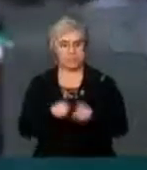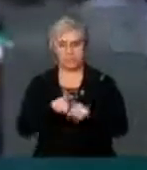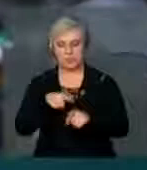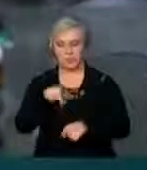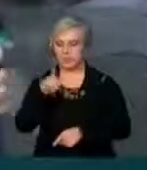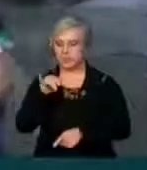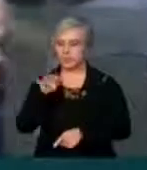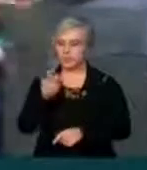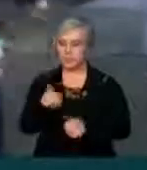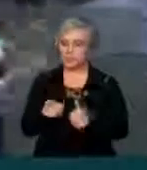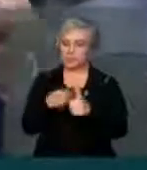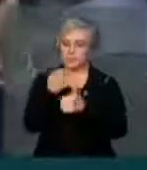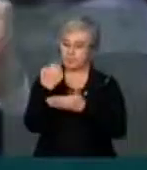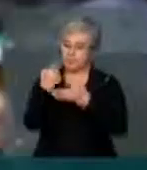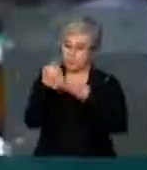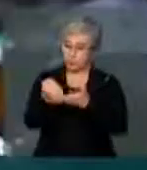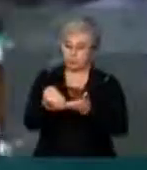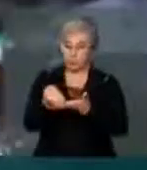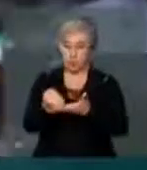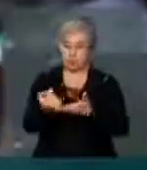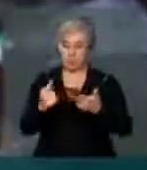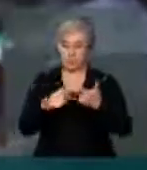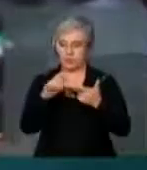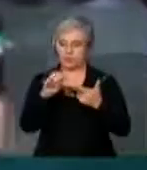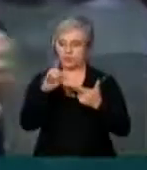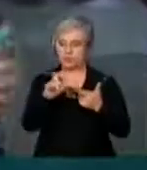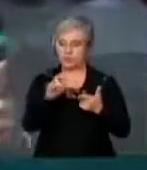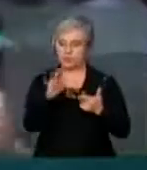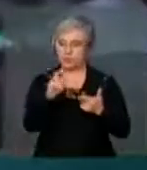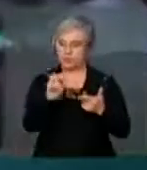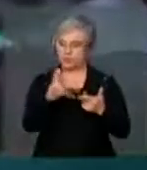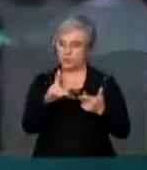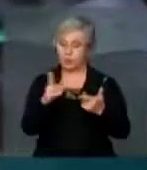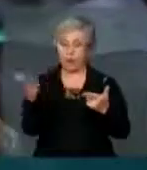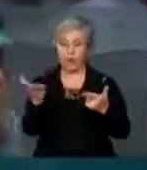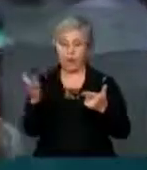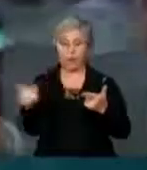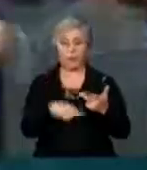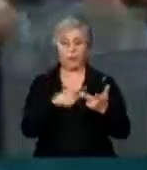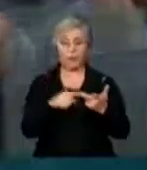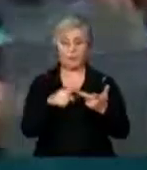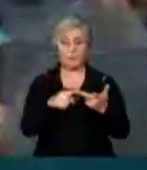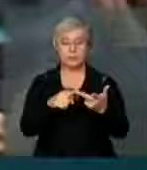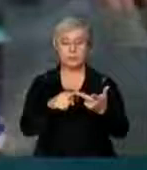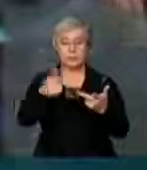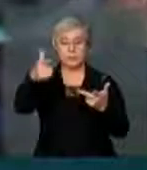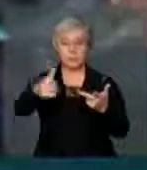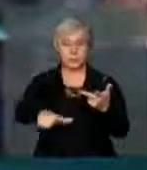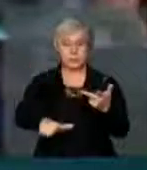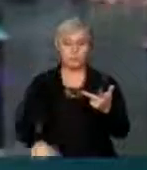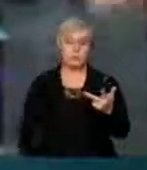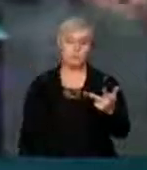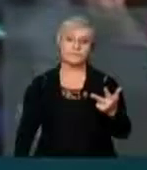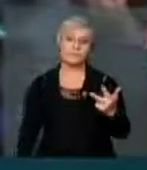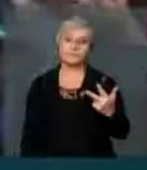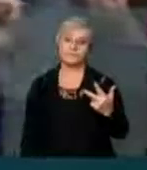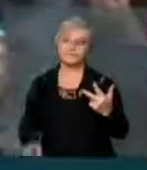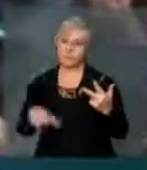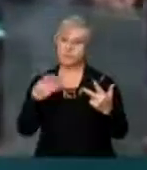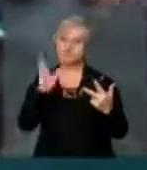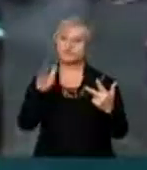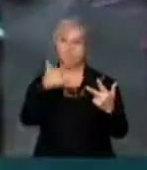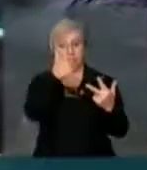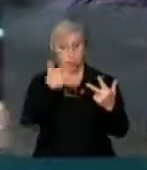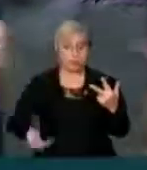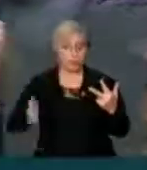socorros, deste caso dos extintores, o CONTRAN também, mais uma vez, nós já derrubamos no